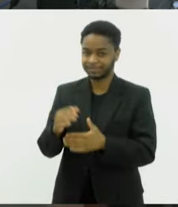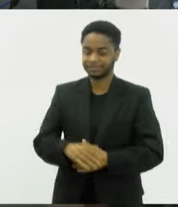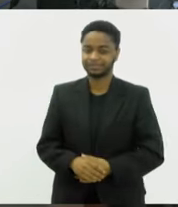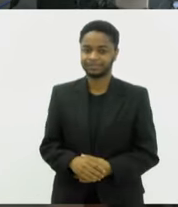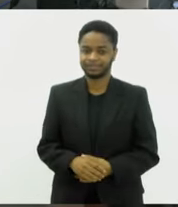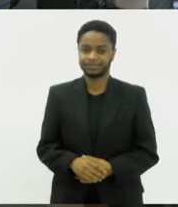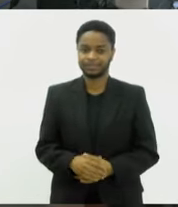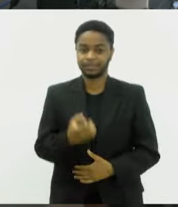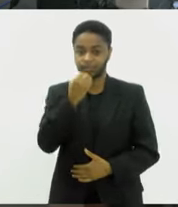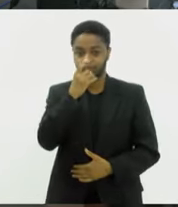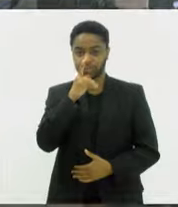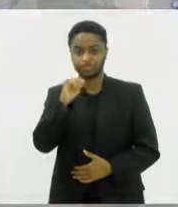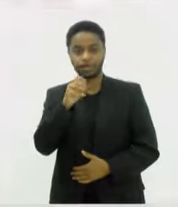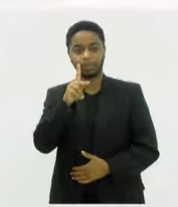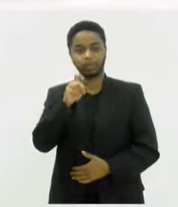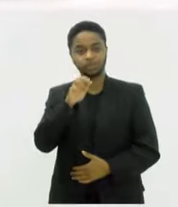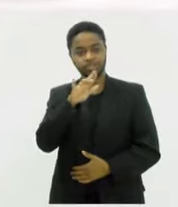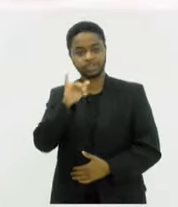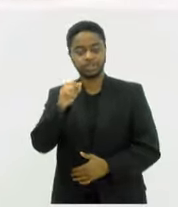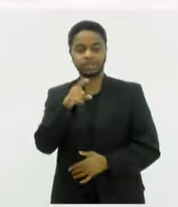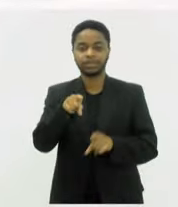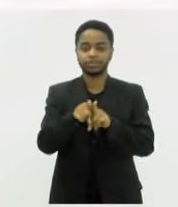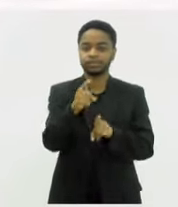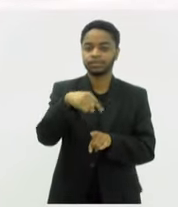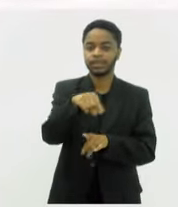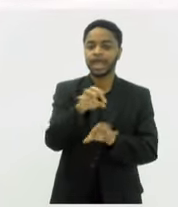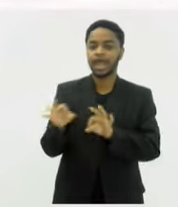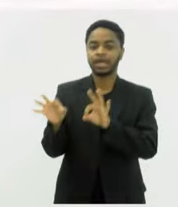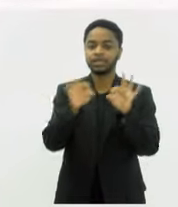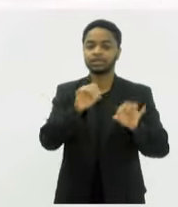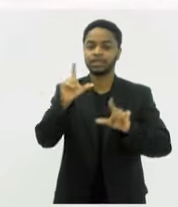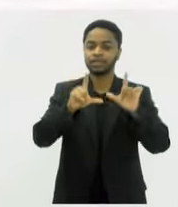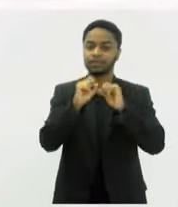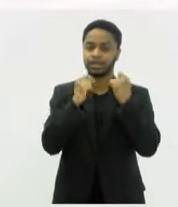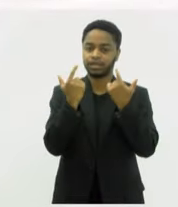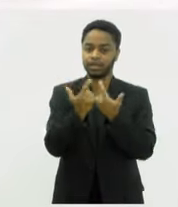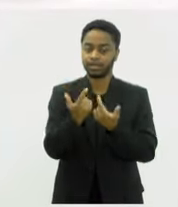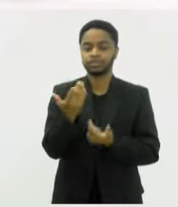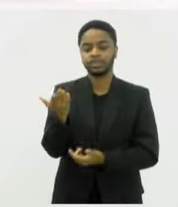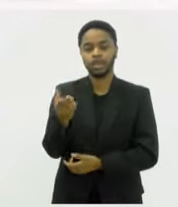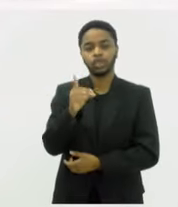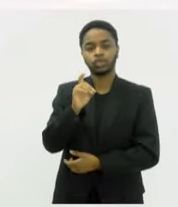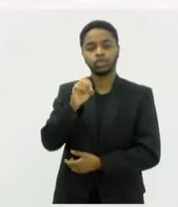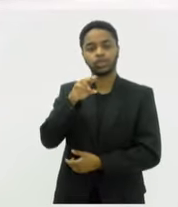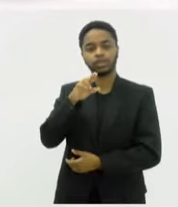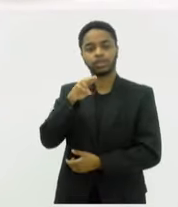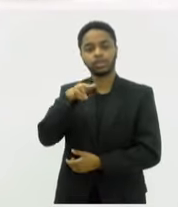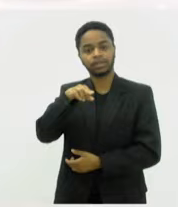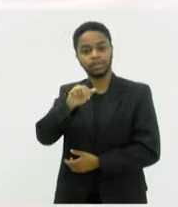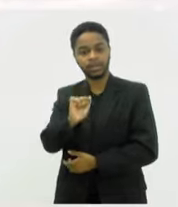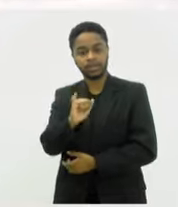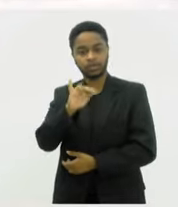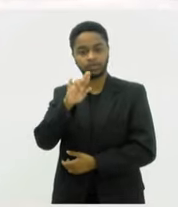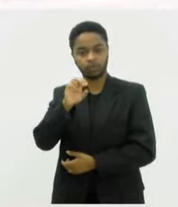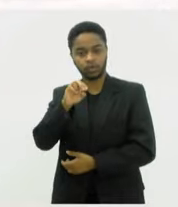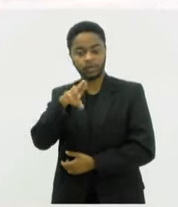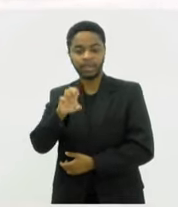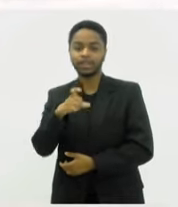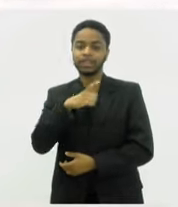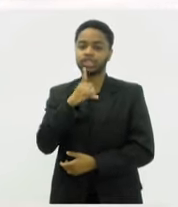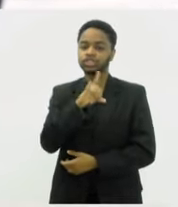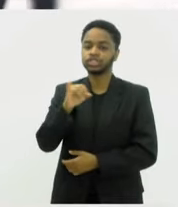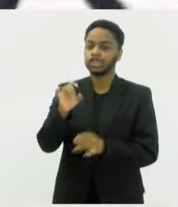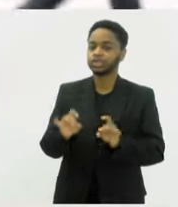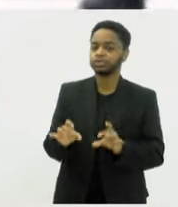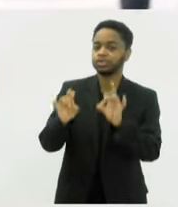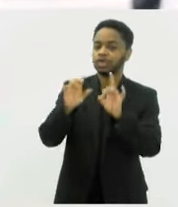Bom dia, Potira! Bom dia a todos que acompanham a TV Alerj! Dona Ivone Lara, uma joia rara e que agora tem um dia mais do que especial, né? Em